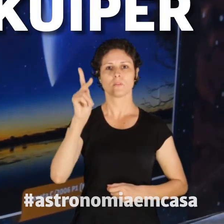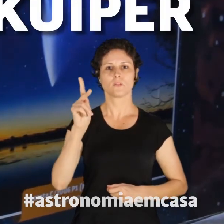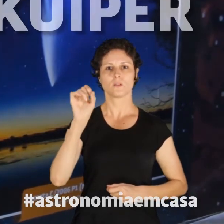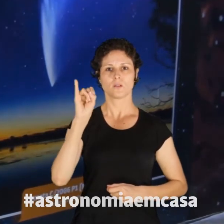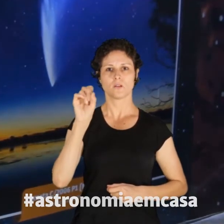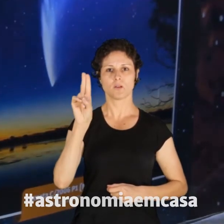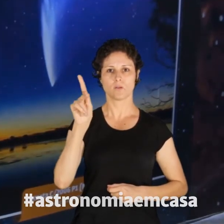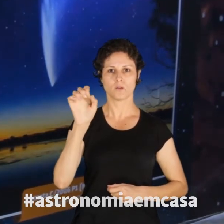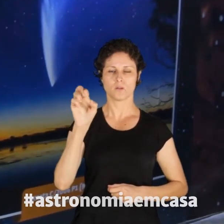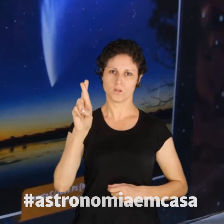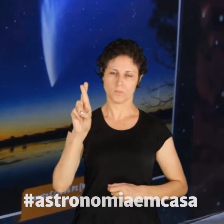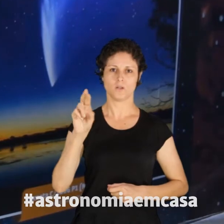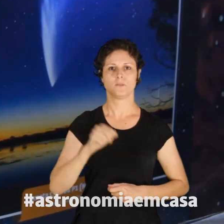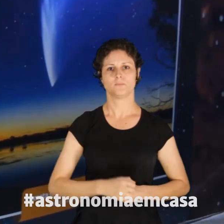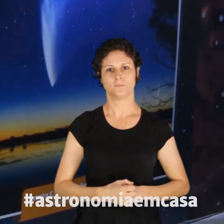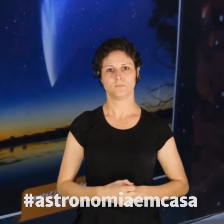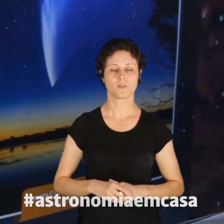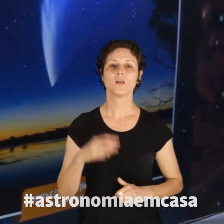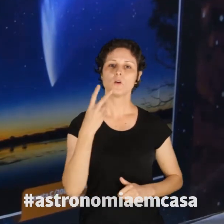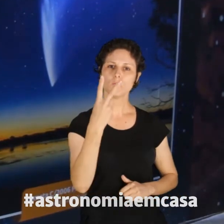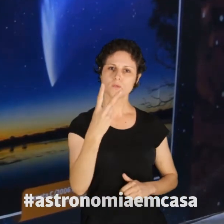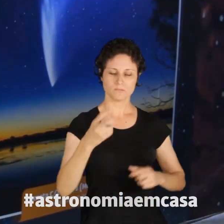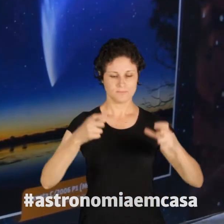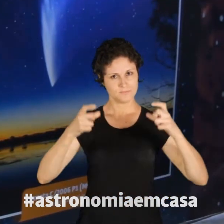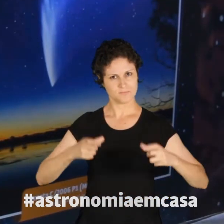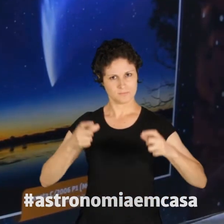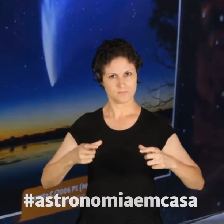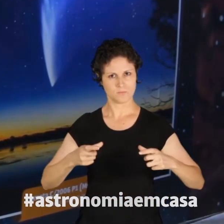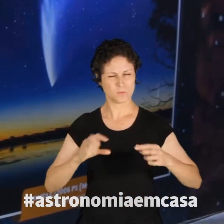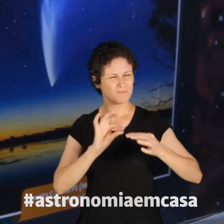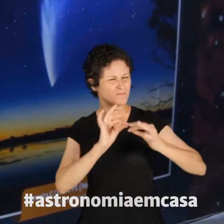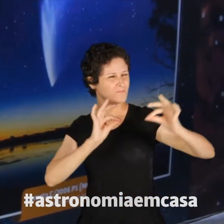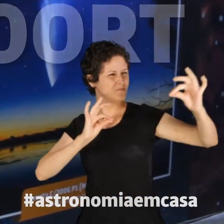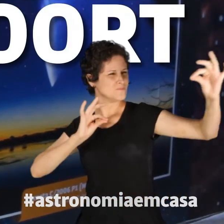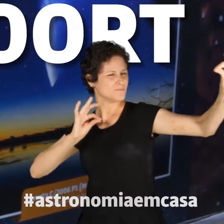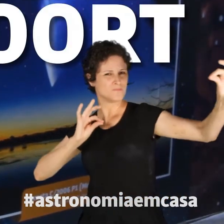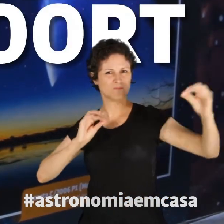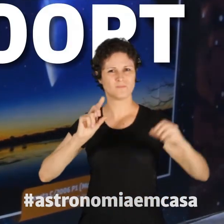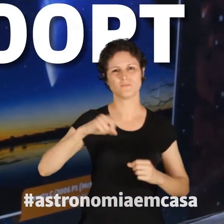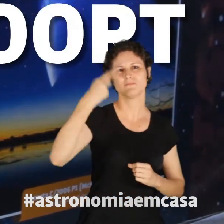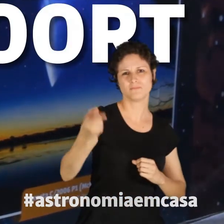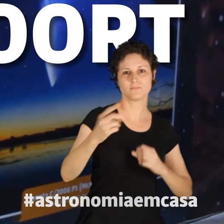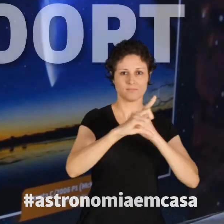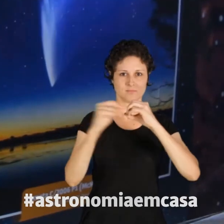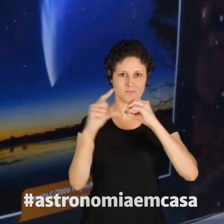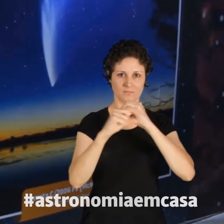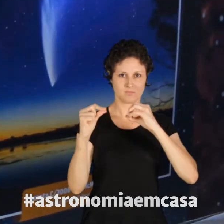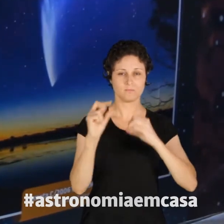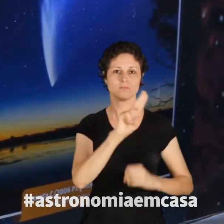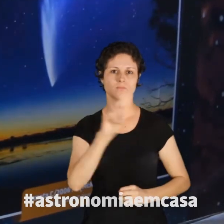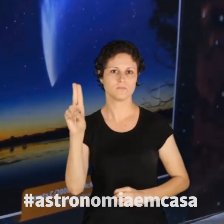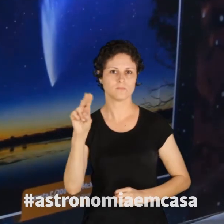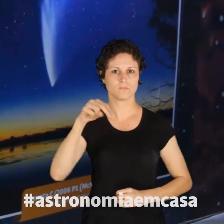Kuiper. O segundo fica nos limites do Sistema Solar, conhecido como Nuvem de Oort. Estudar